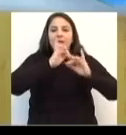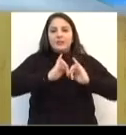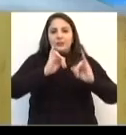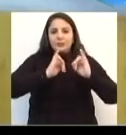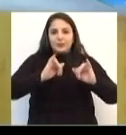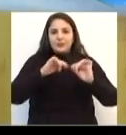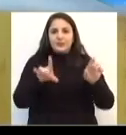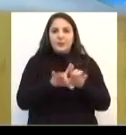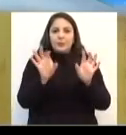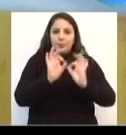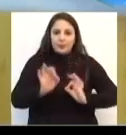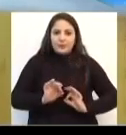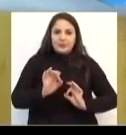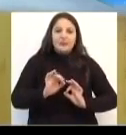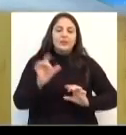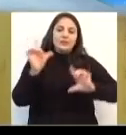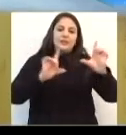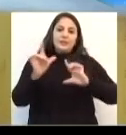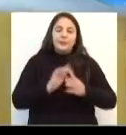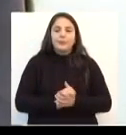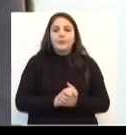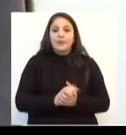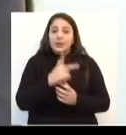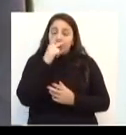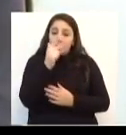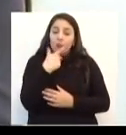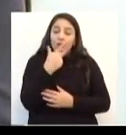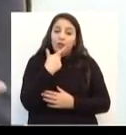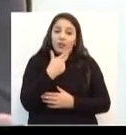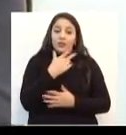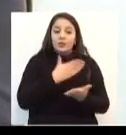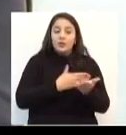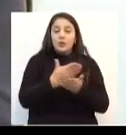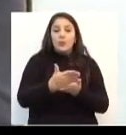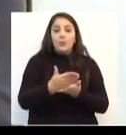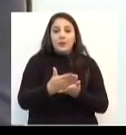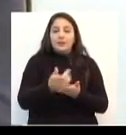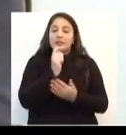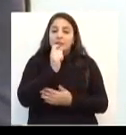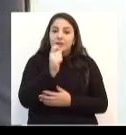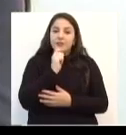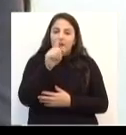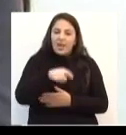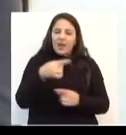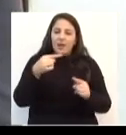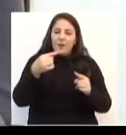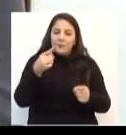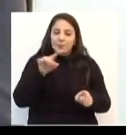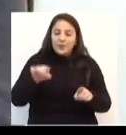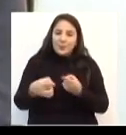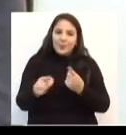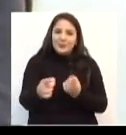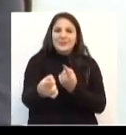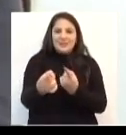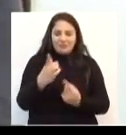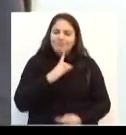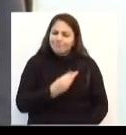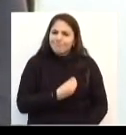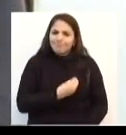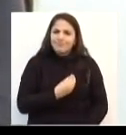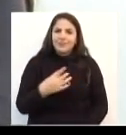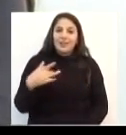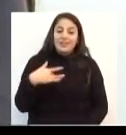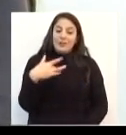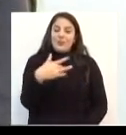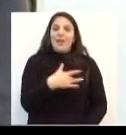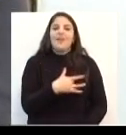informações, e a programação na íntegra. Bom, e como eu disse no início da entrevista, essa é uma competição saudável, e